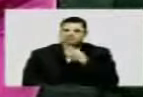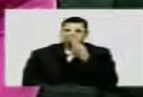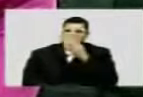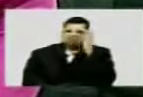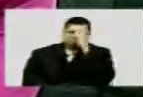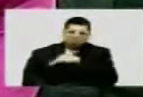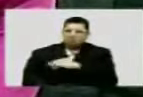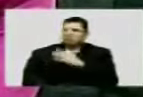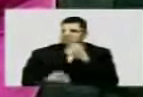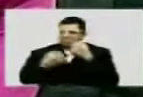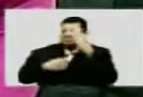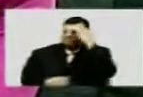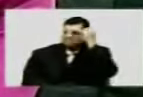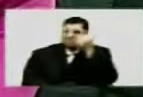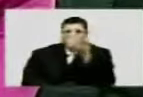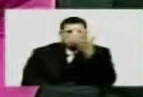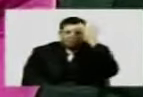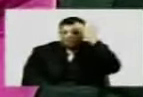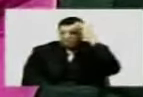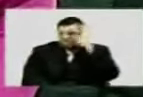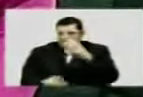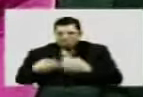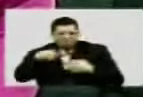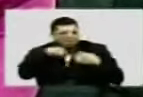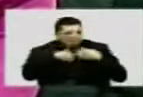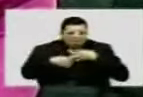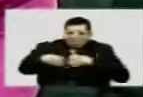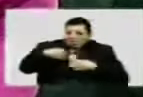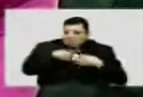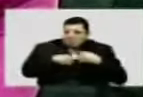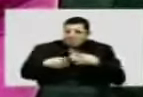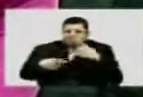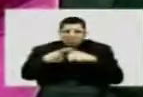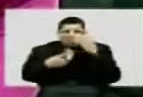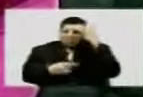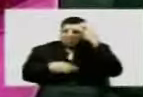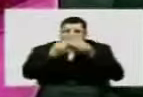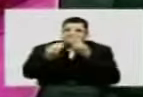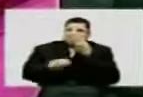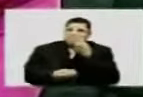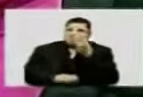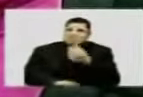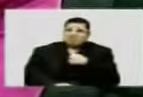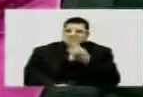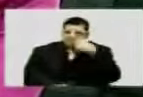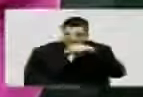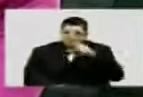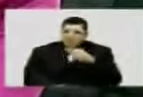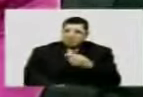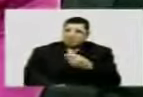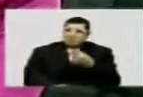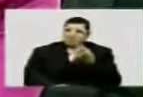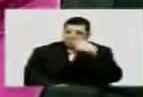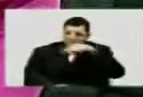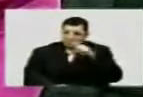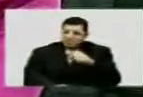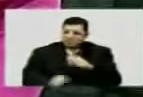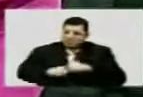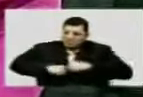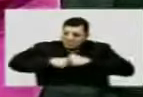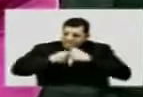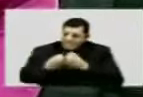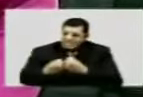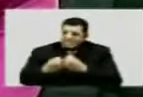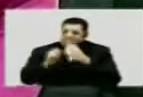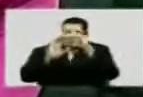e, e não, sabe, não, não sei, não tenho explicações, porque eu fui uma das que forçou